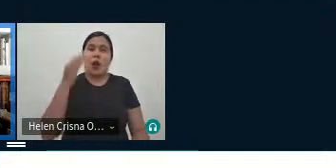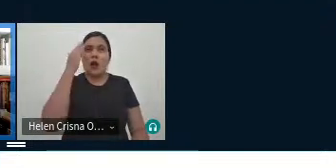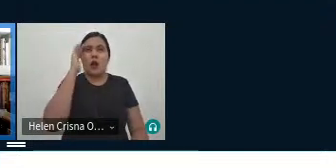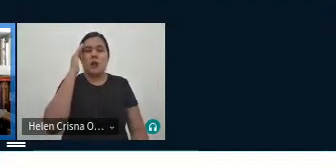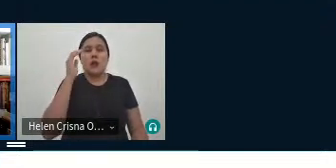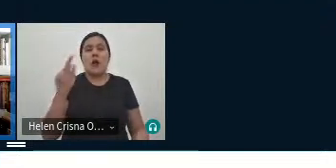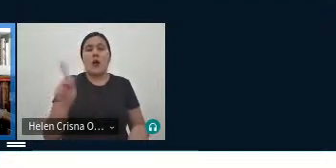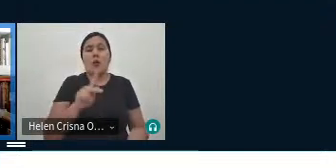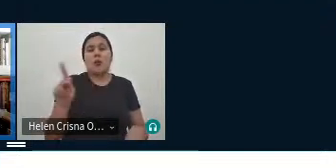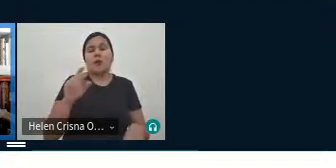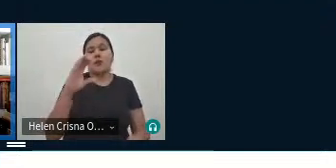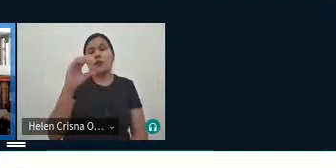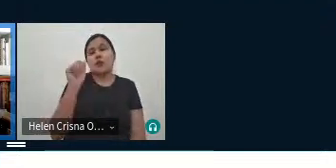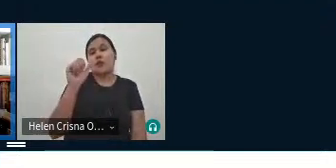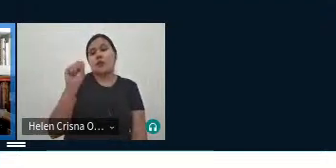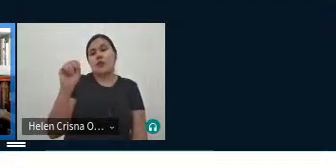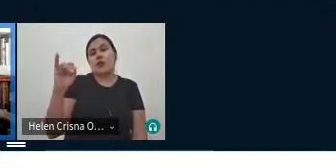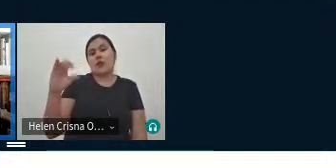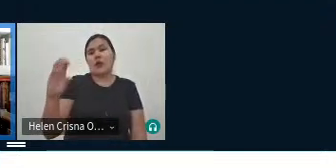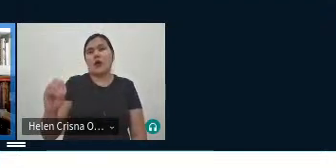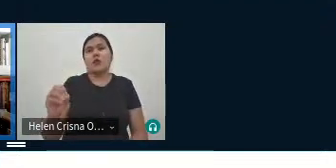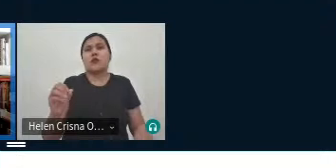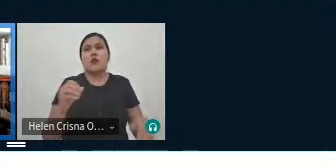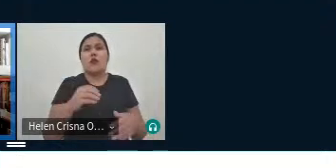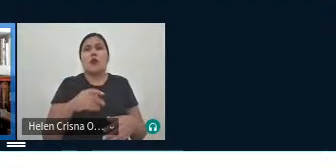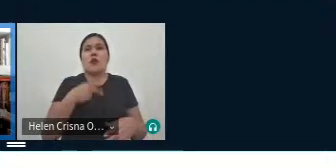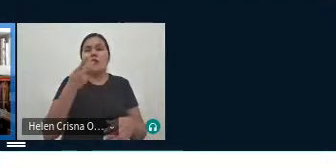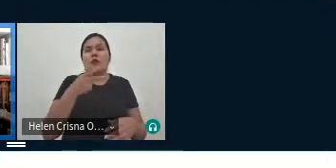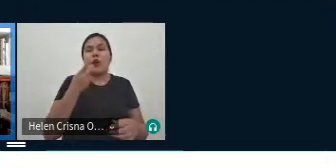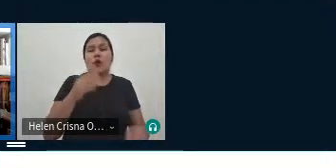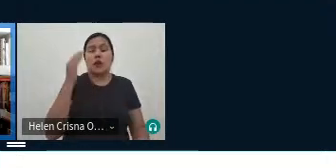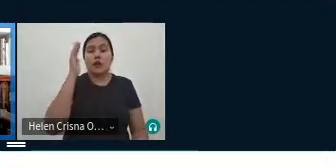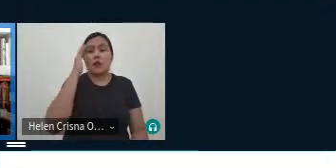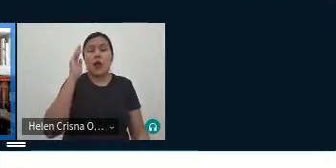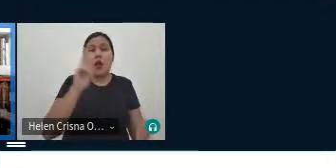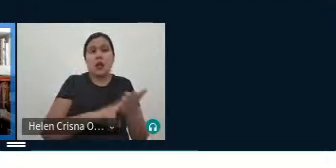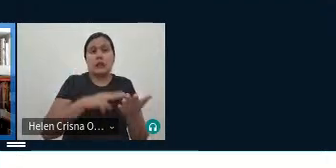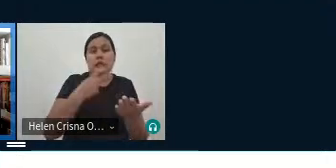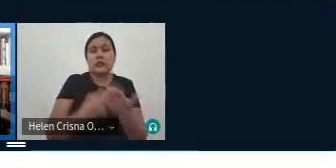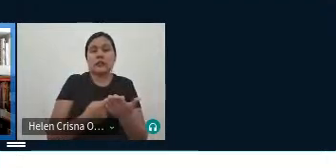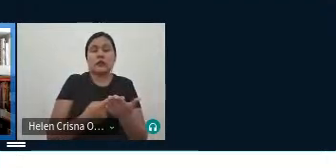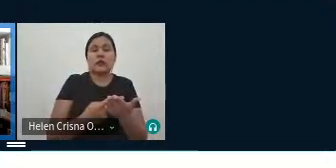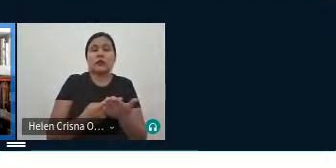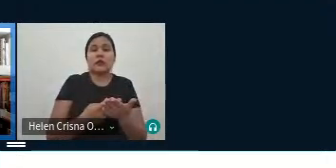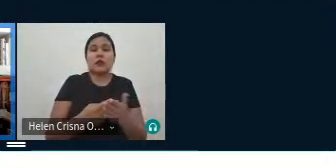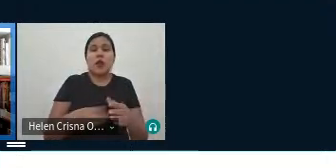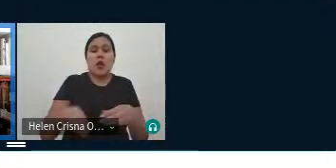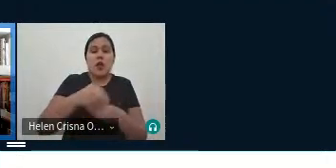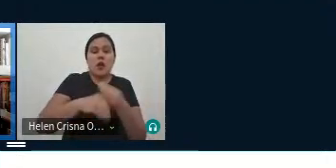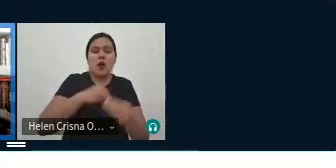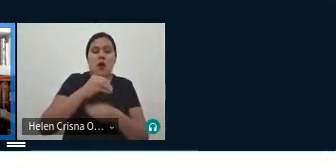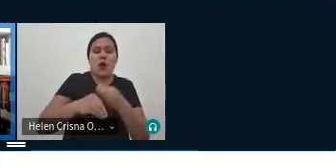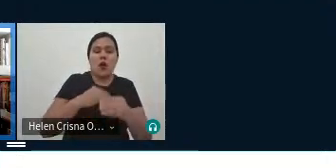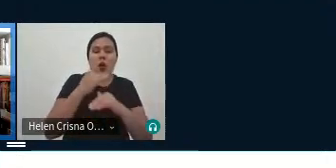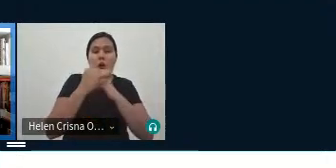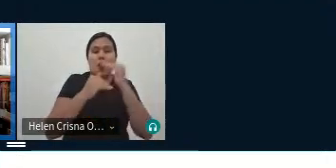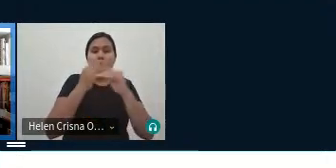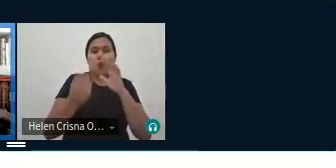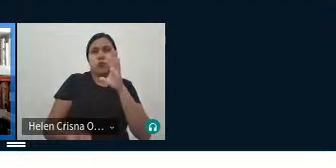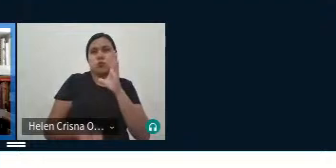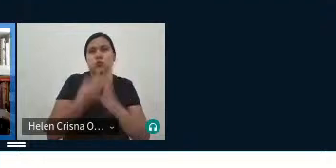como o professor Cássio inicialmente abordou né por entender que a tradução ela envolve esse processo